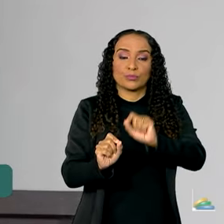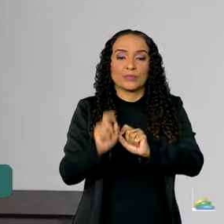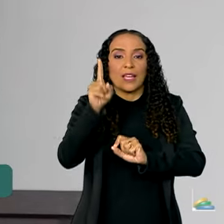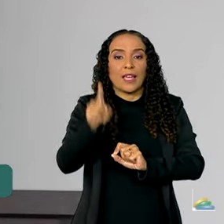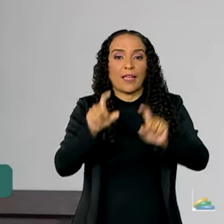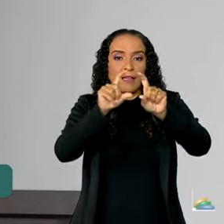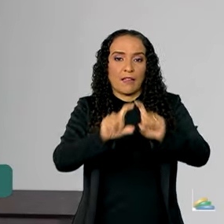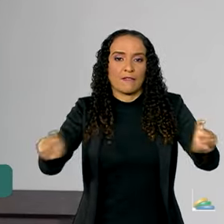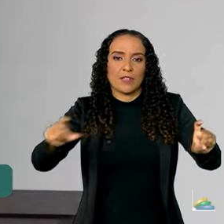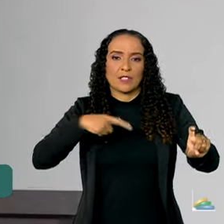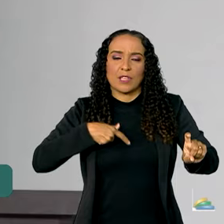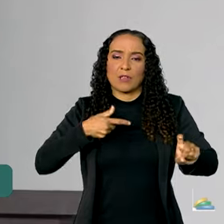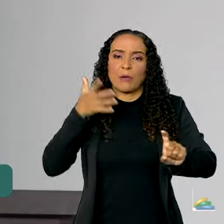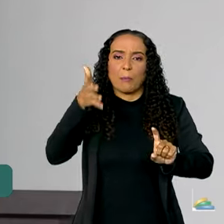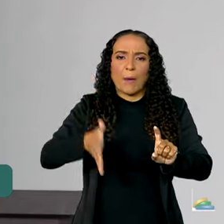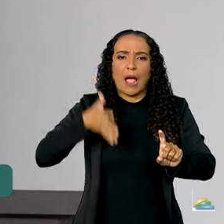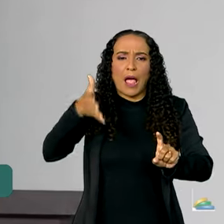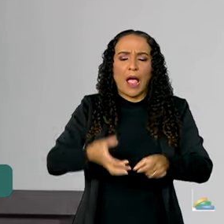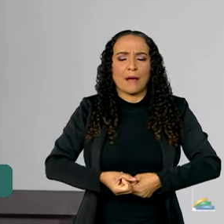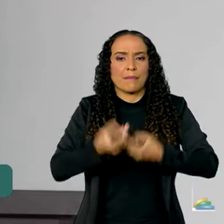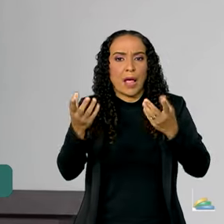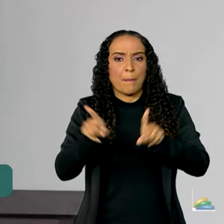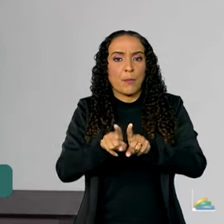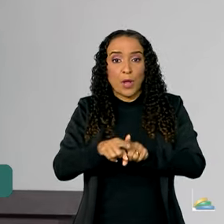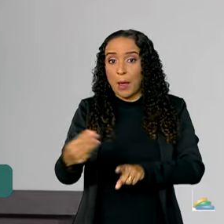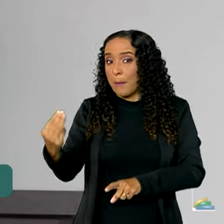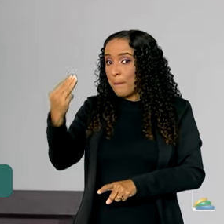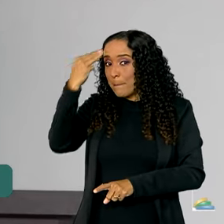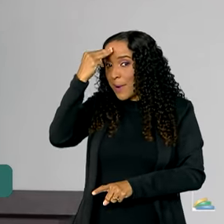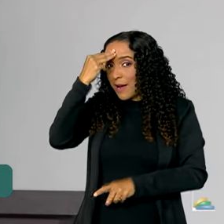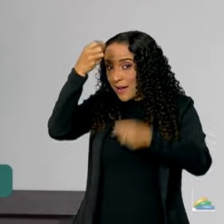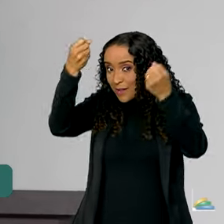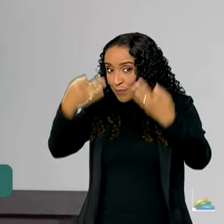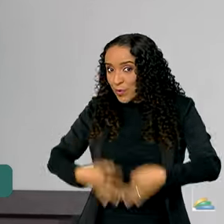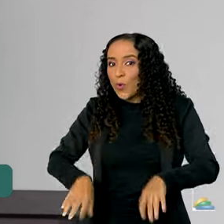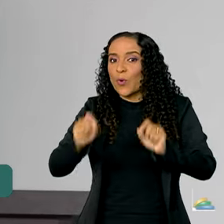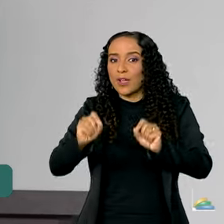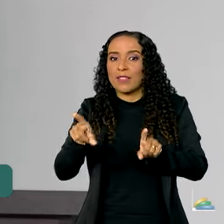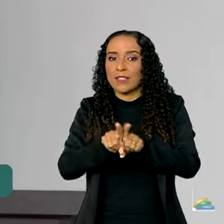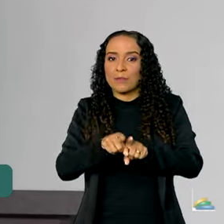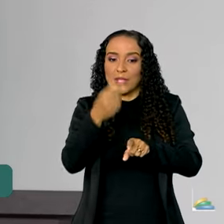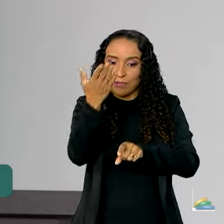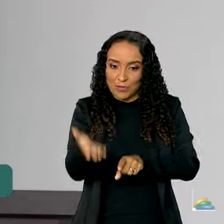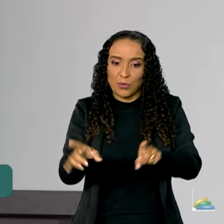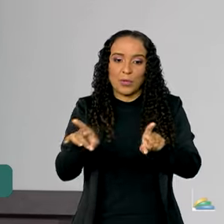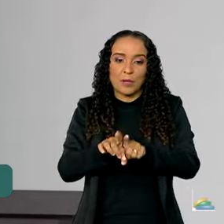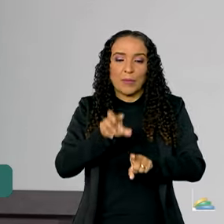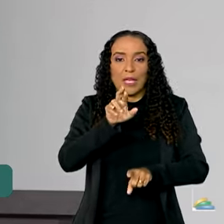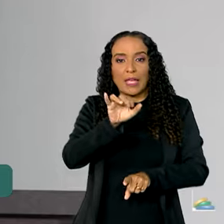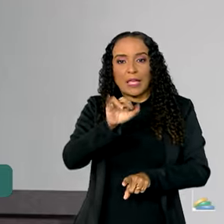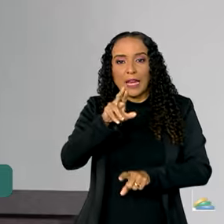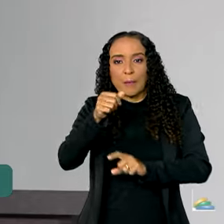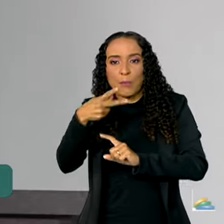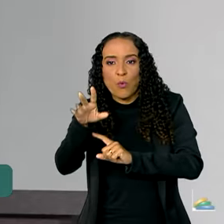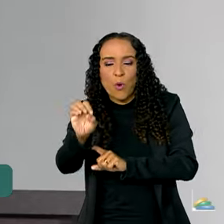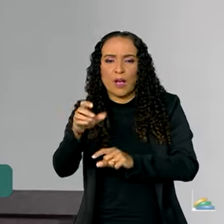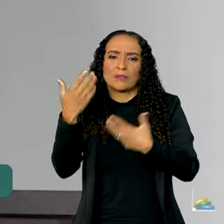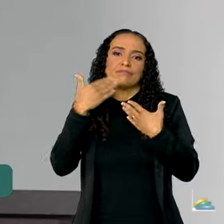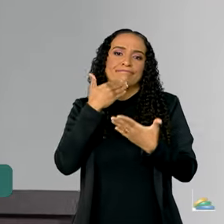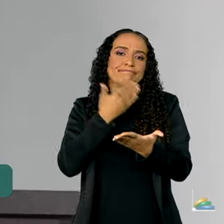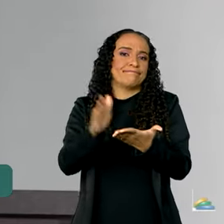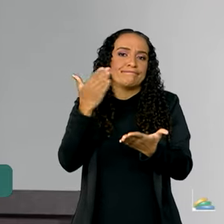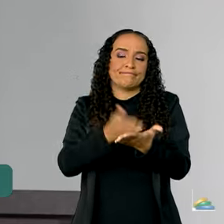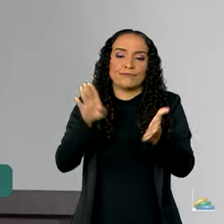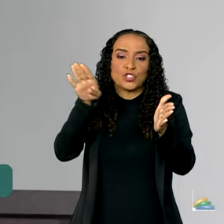essa é uma frase que eu tenho dito muito, porque a Macaé falou aqui, e o senhor também, a Irapuan também, não adianta a gente chegar